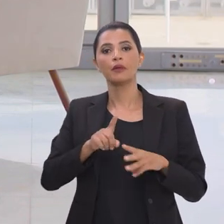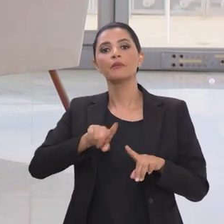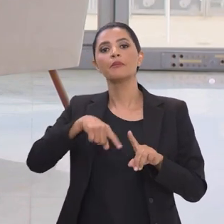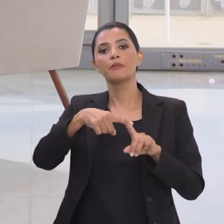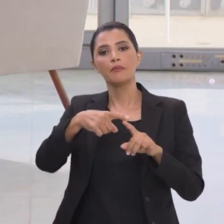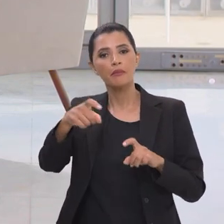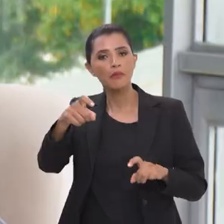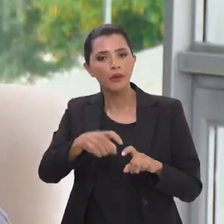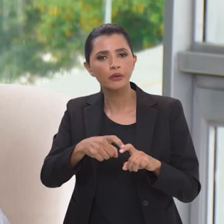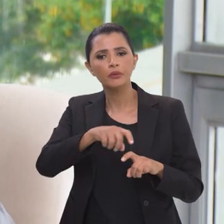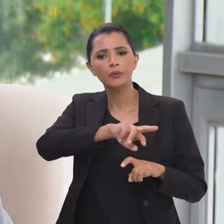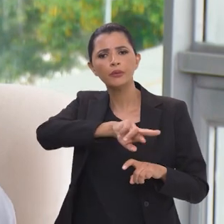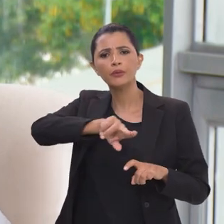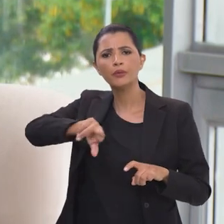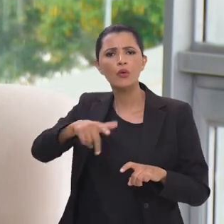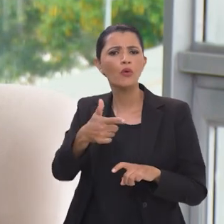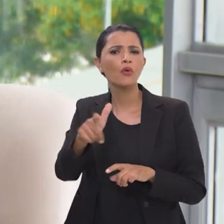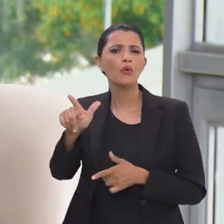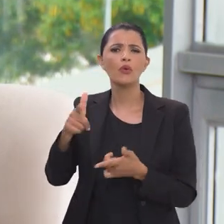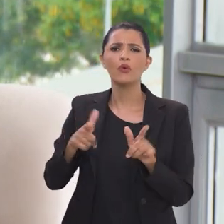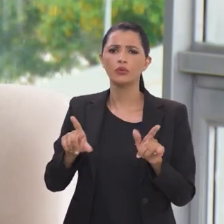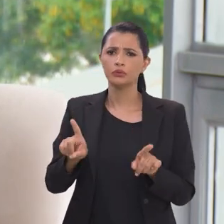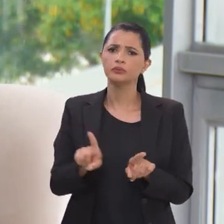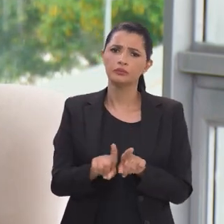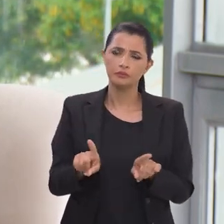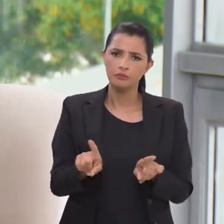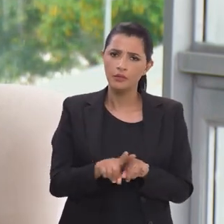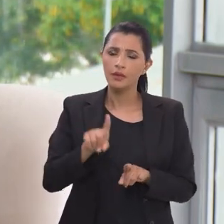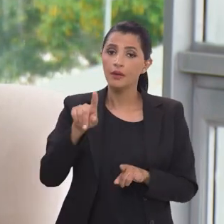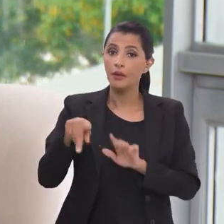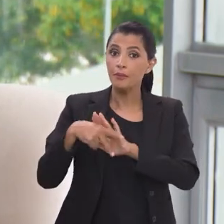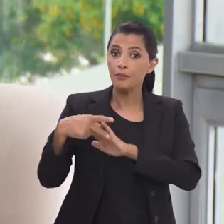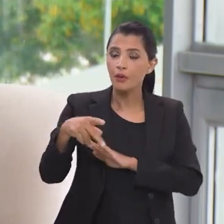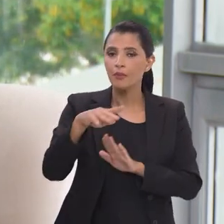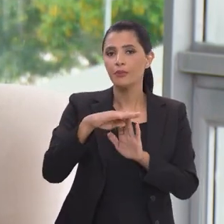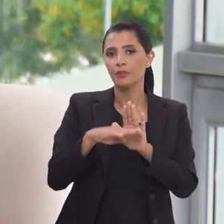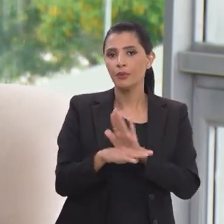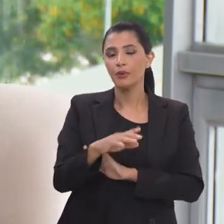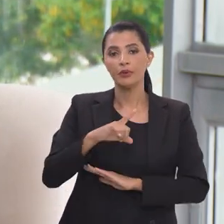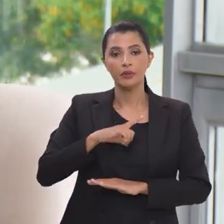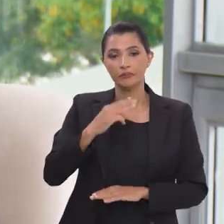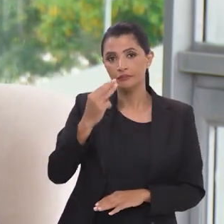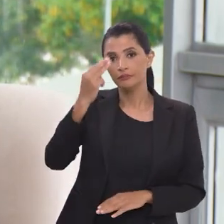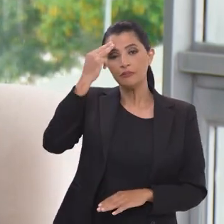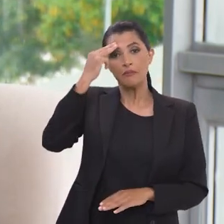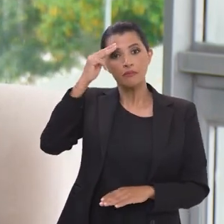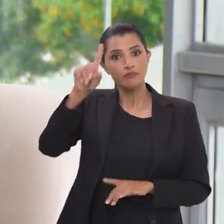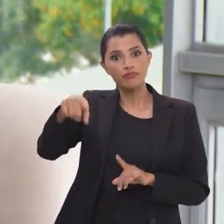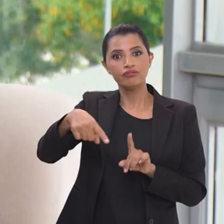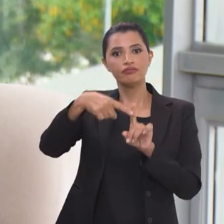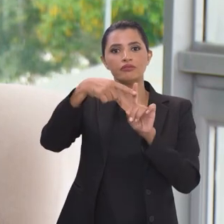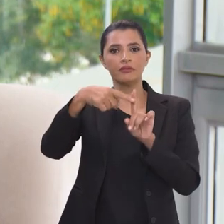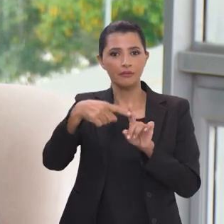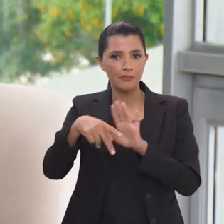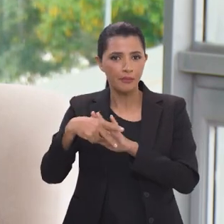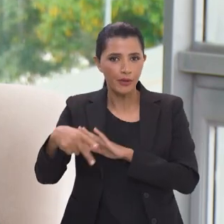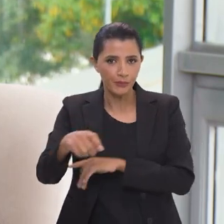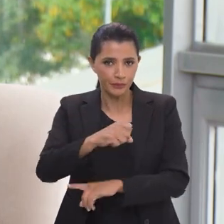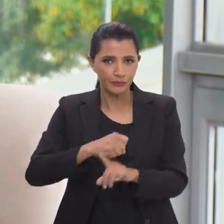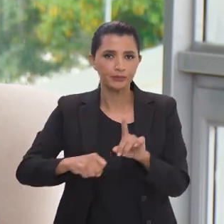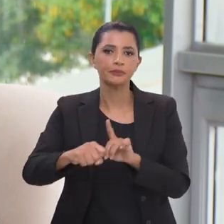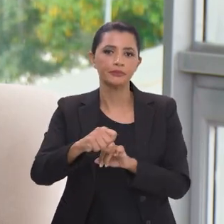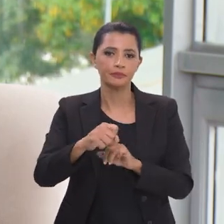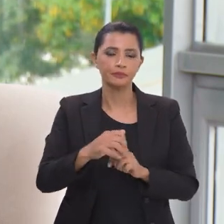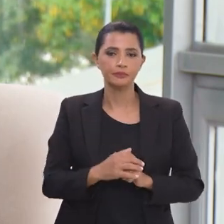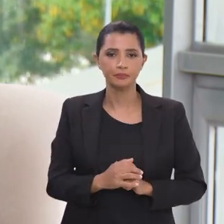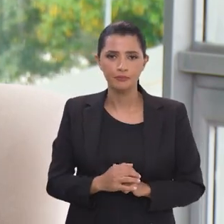Médio e tantos outros programas, são programas que têm uma memória muito positiva, muito afetiva da